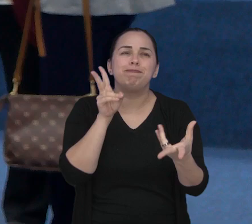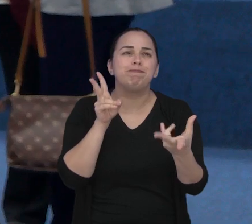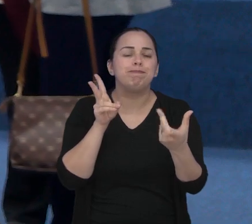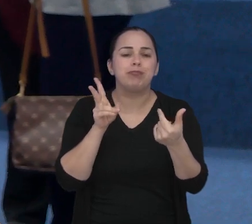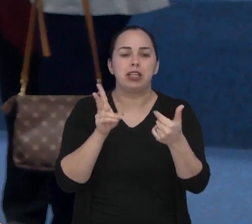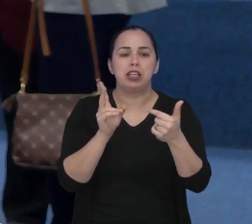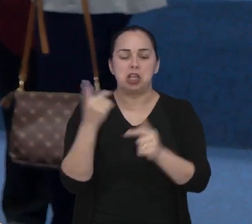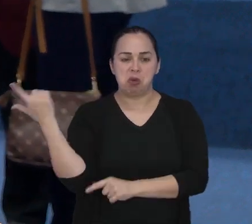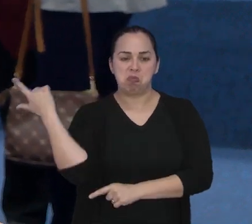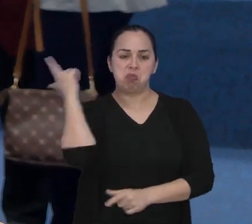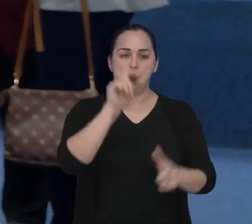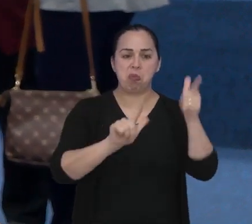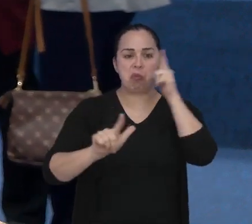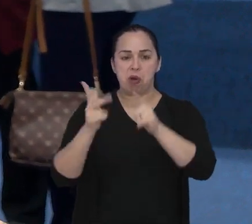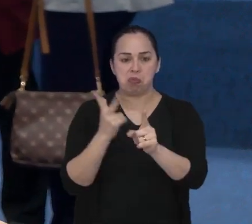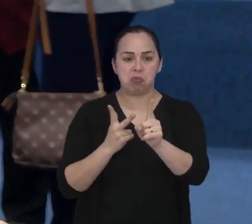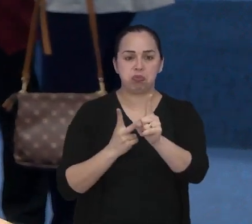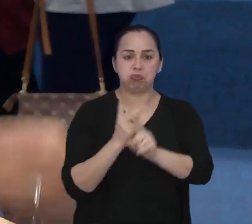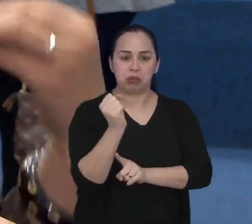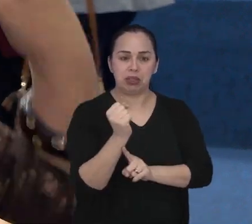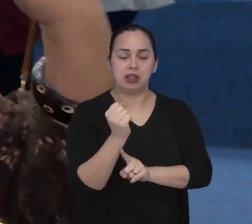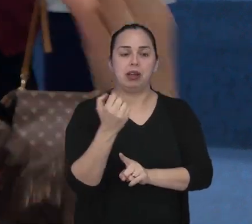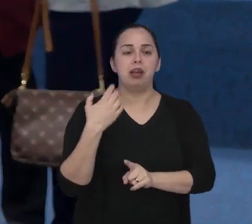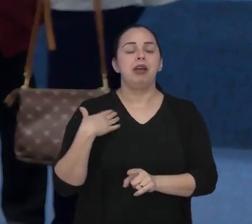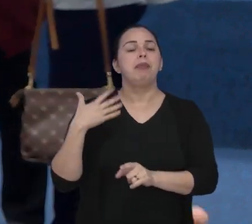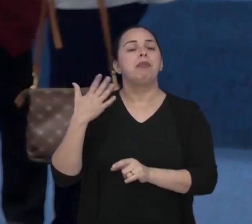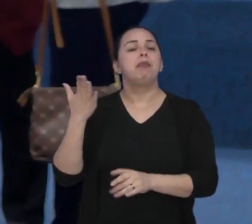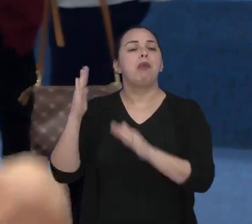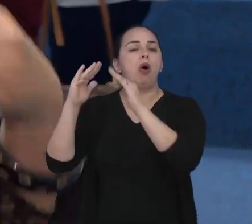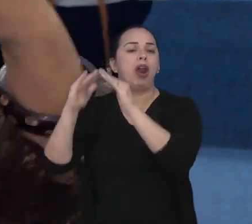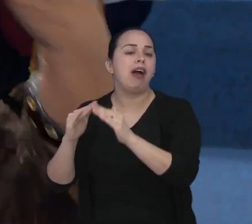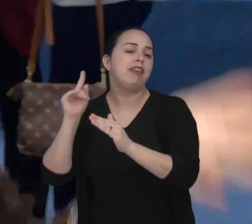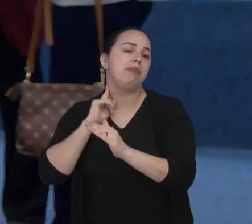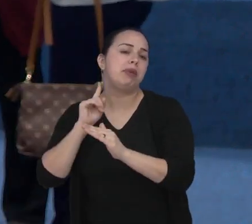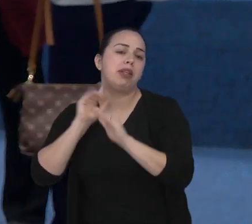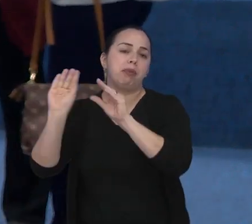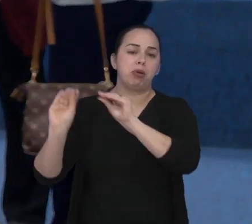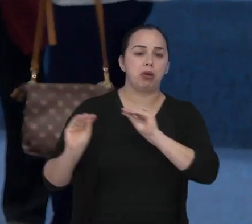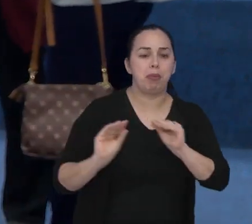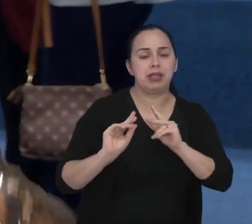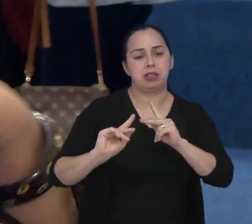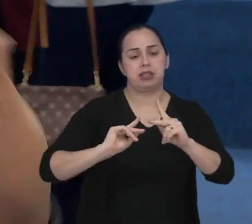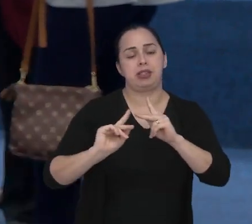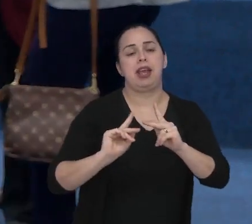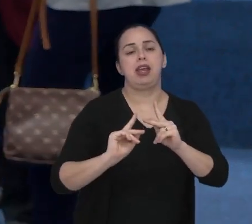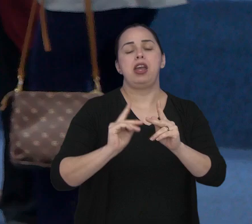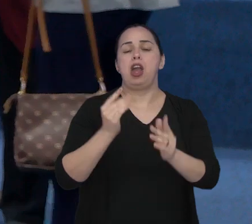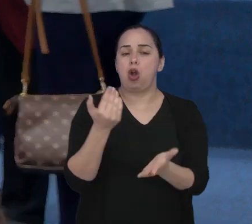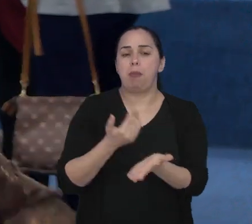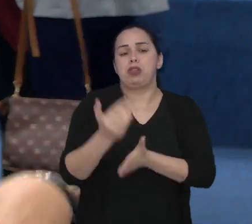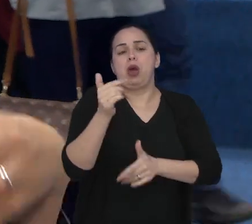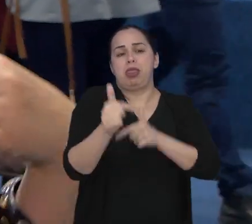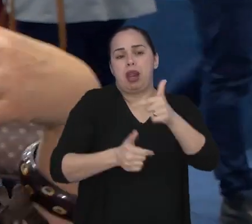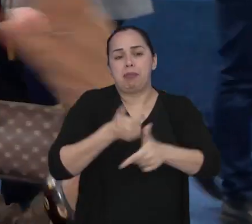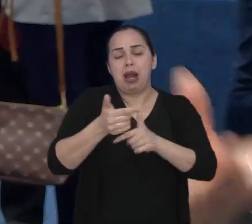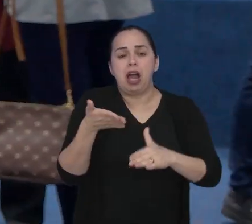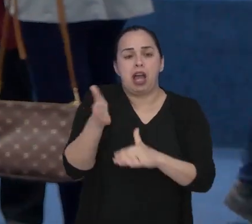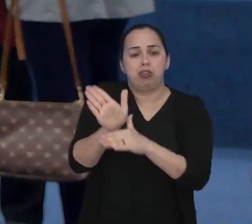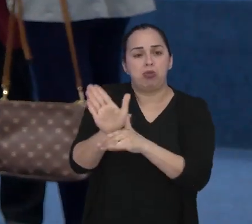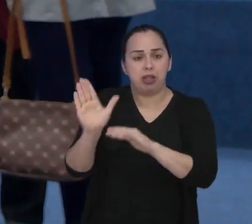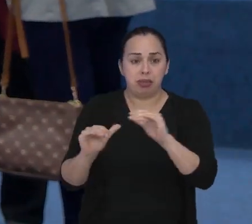vencedor, né? Alguém que veio de Minas, começou a trabalhar, construiu sua família,